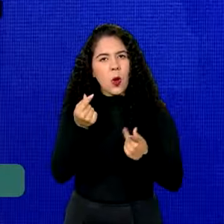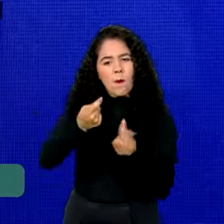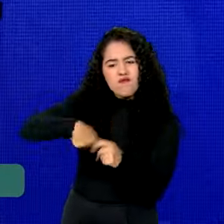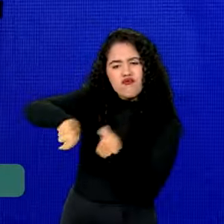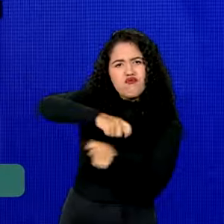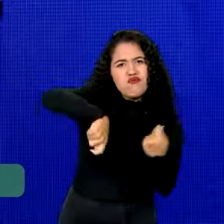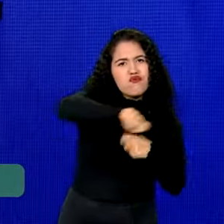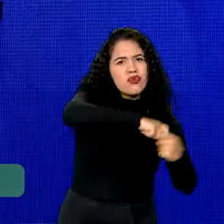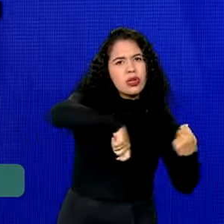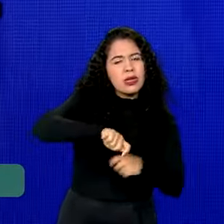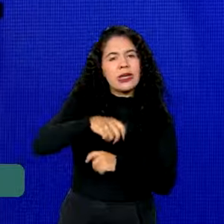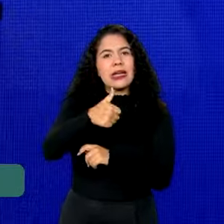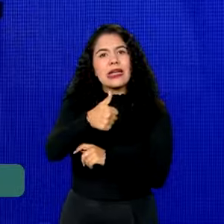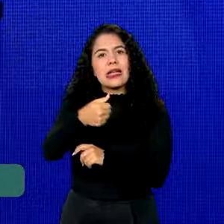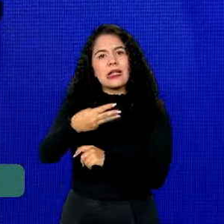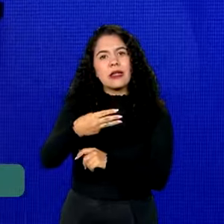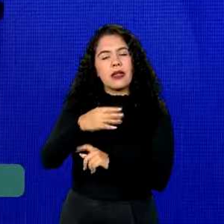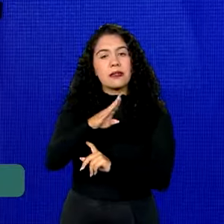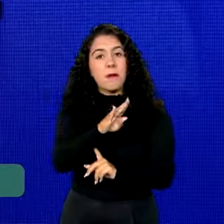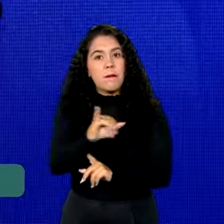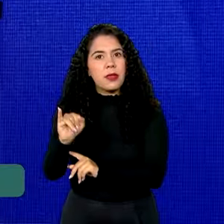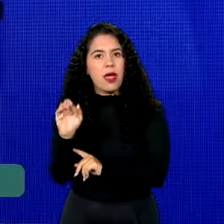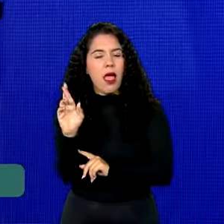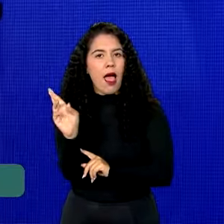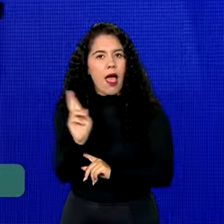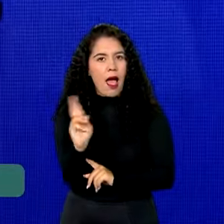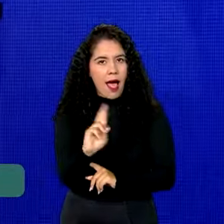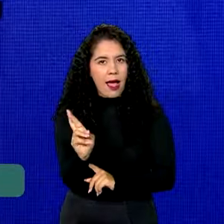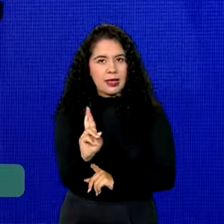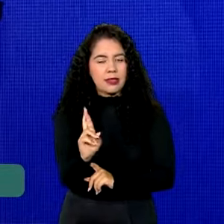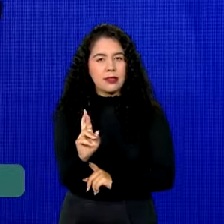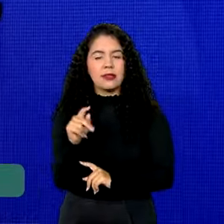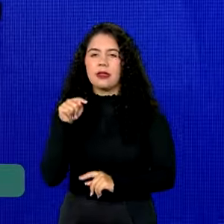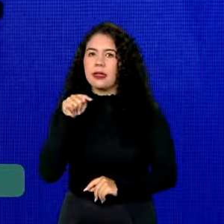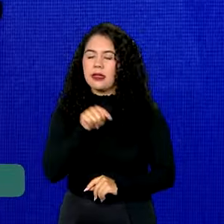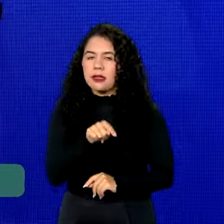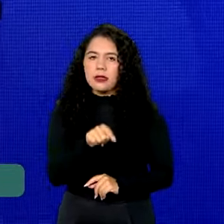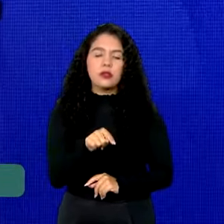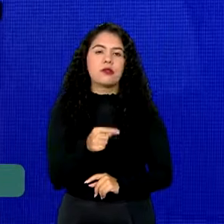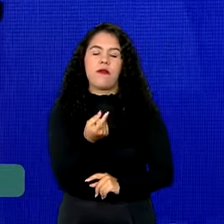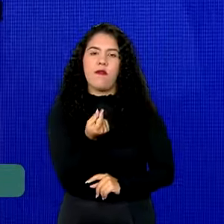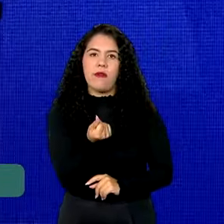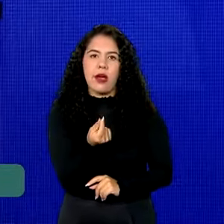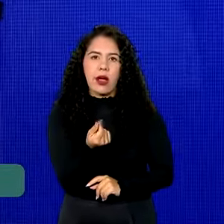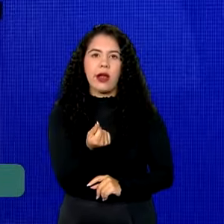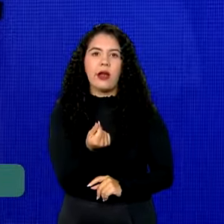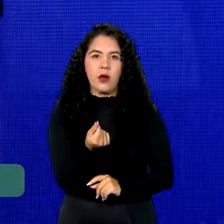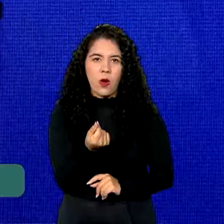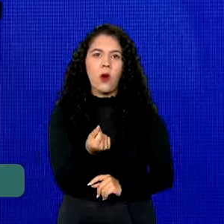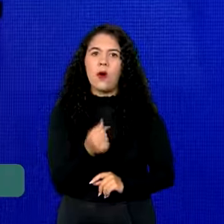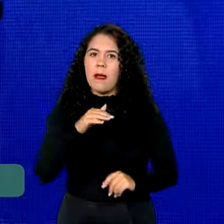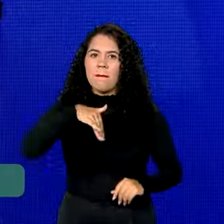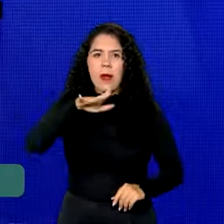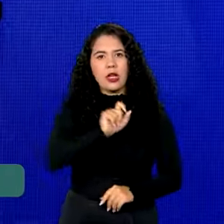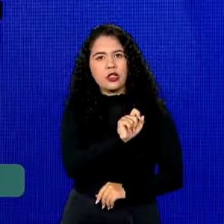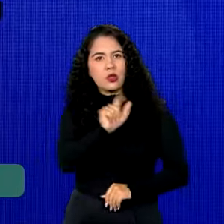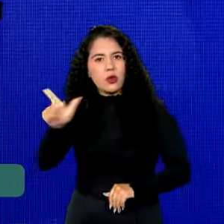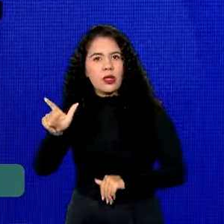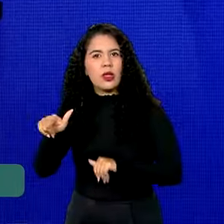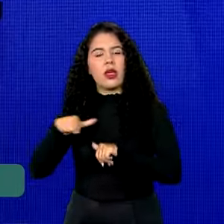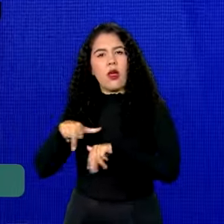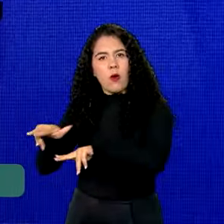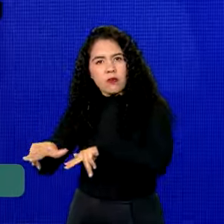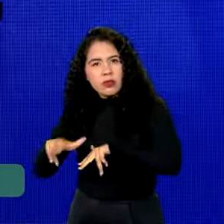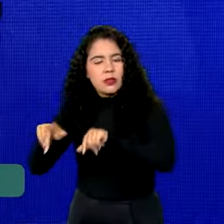bilhões e 500 milhões de reais, é muito mais do que, sabe, com o Reino Unido, é muito mais do que com a